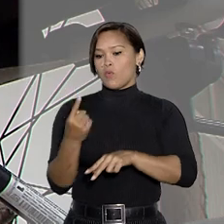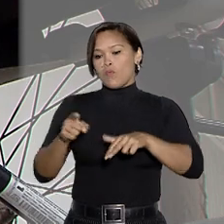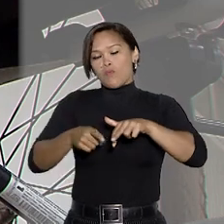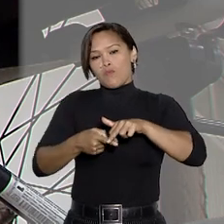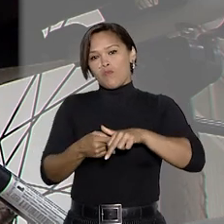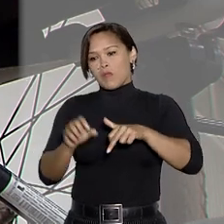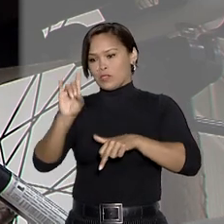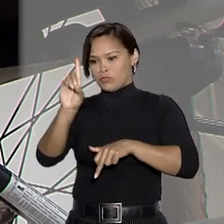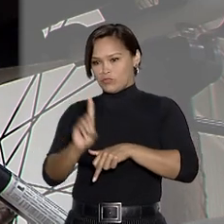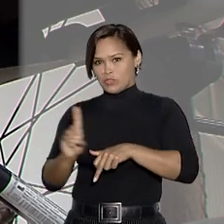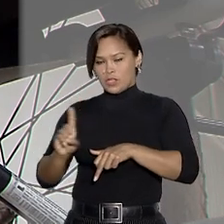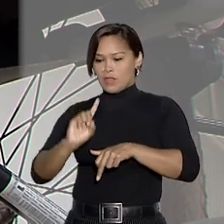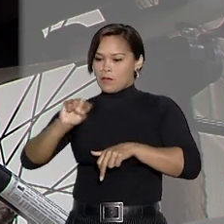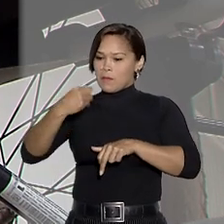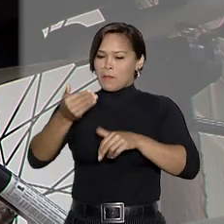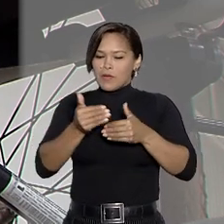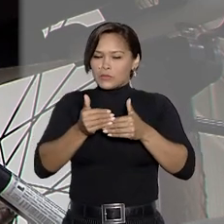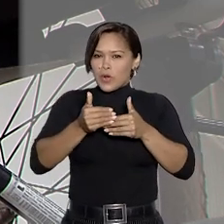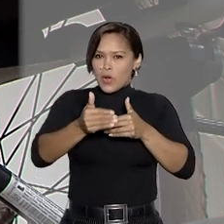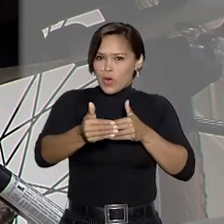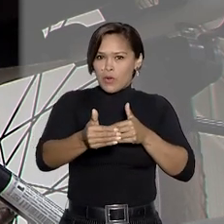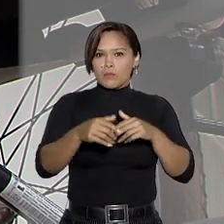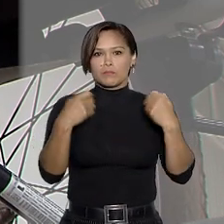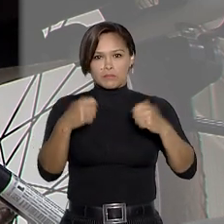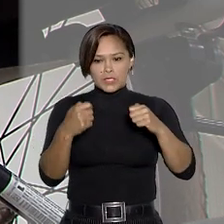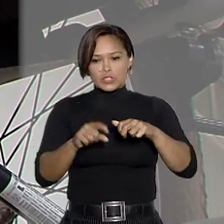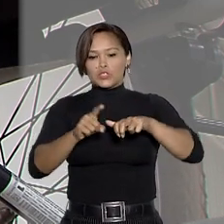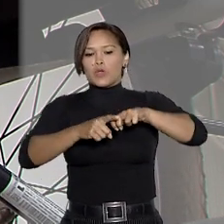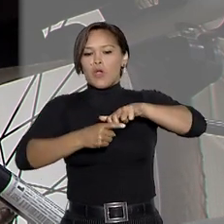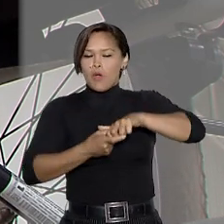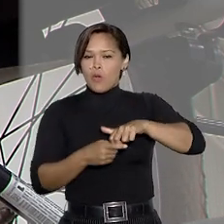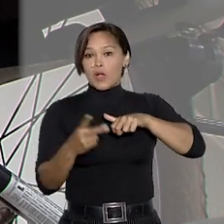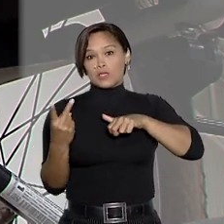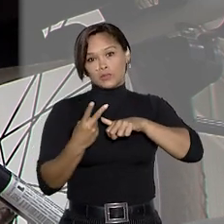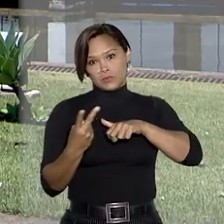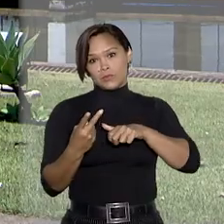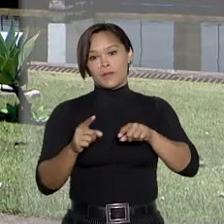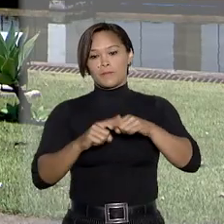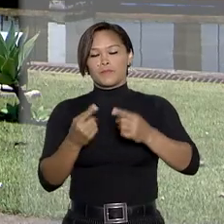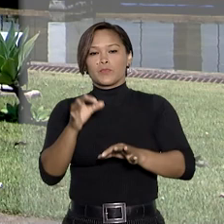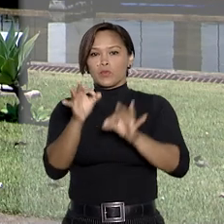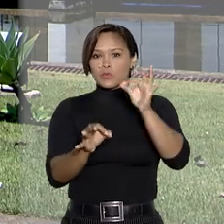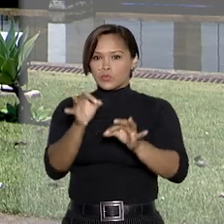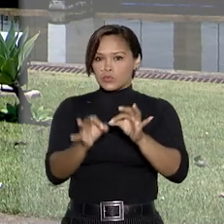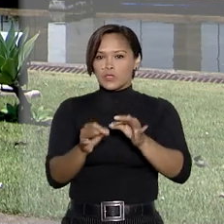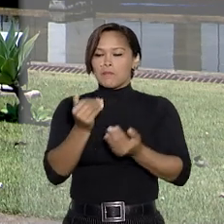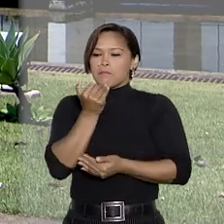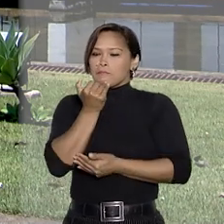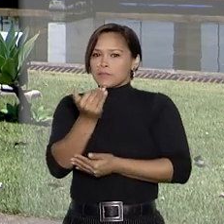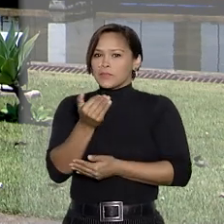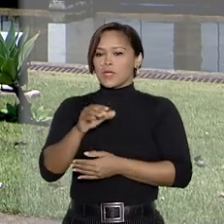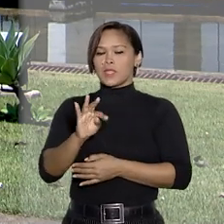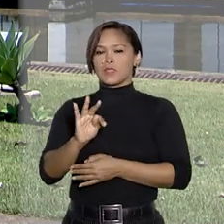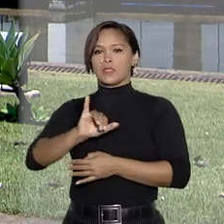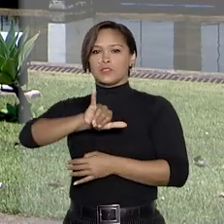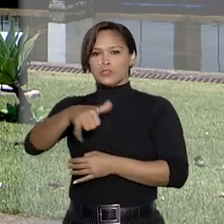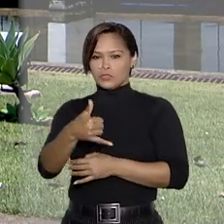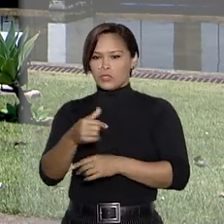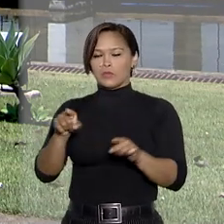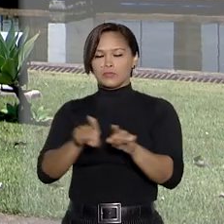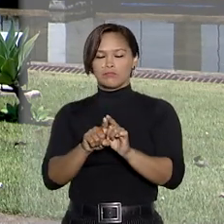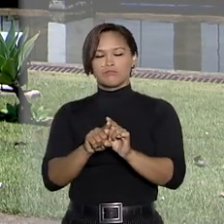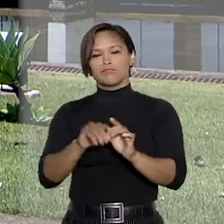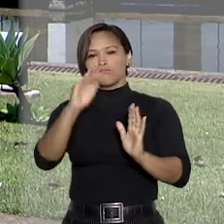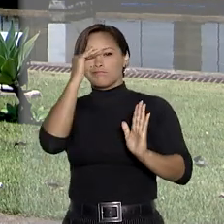apenas a perna direita, mas, ao longo do processo, precisou amputar também a outra. No julgamento da apelação, o TJDFT